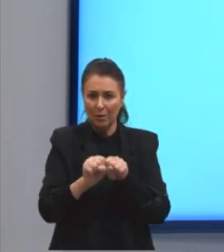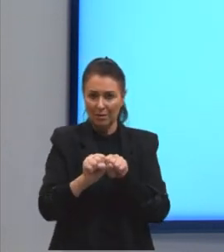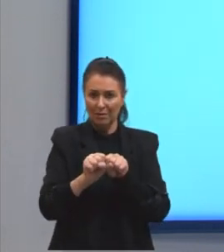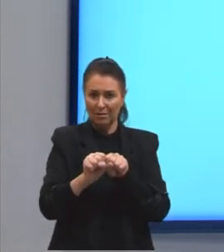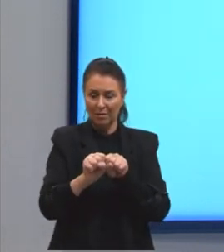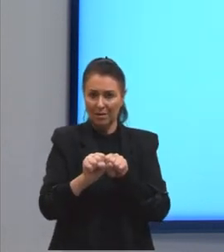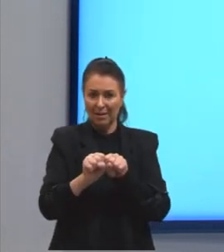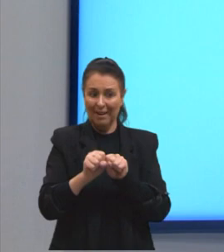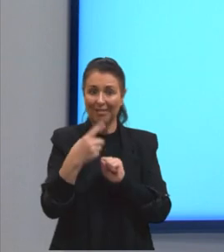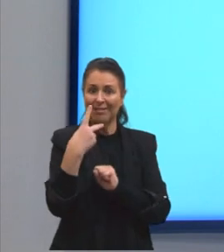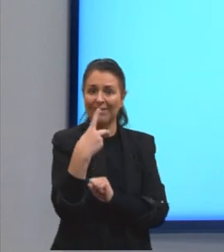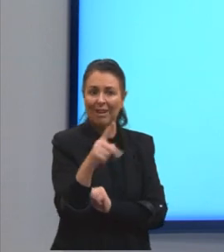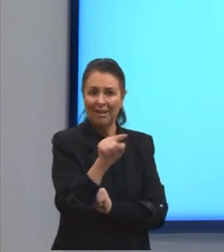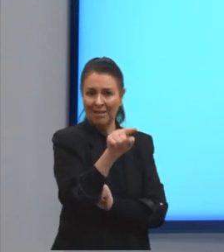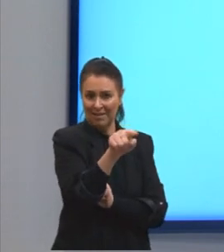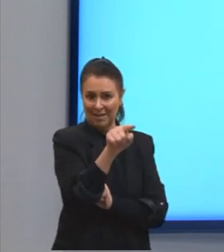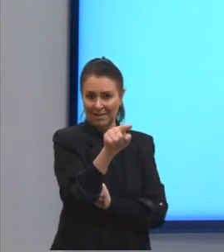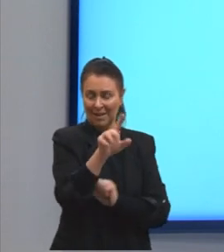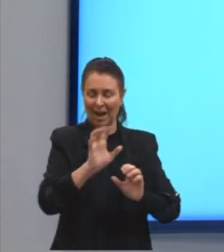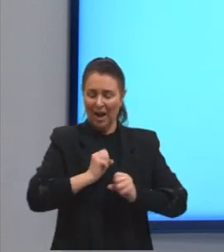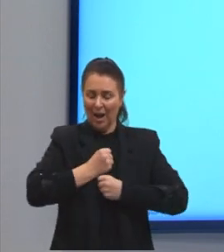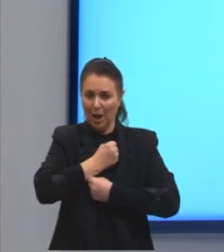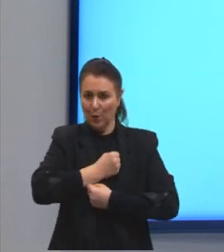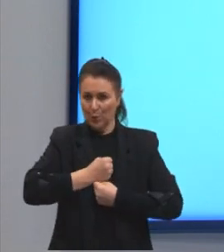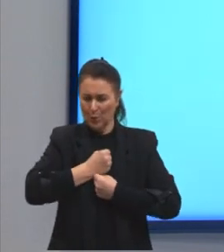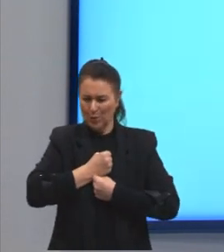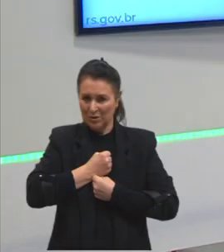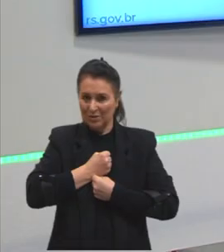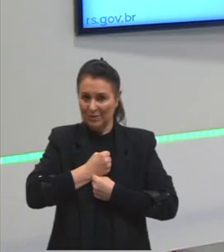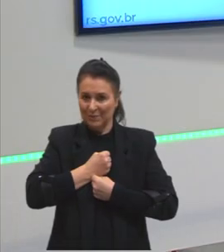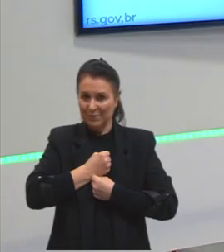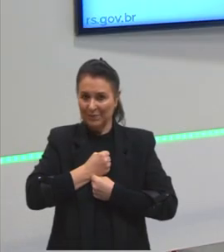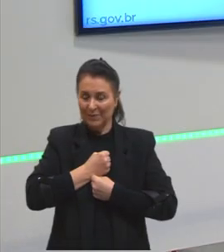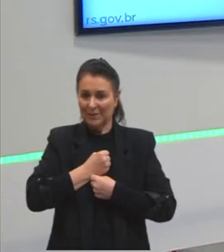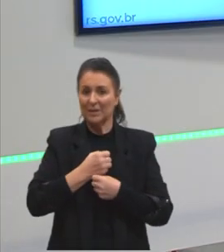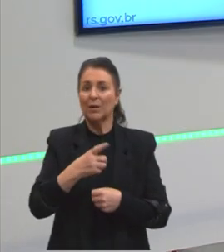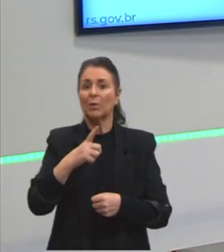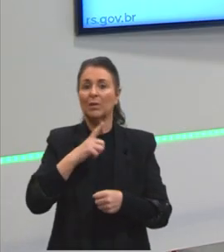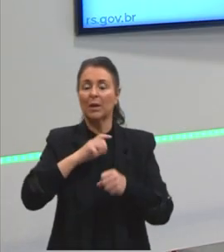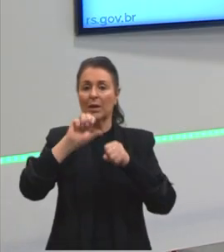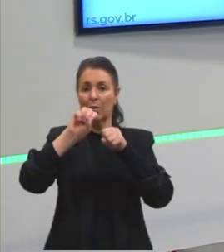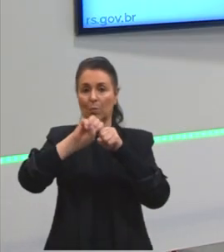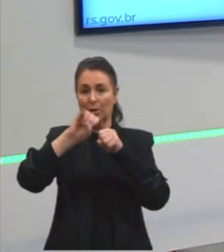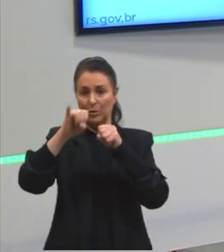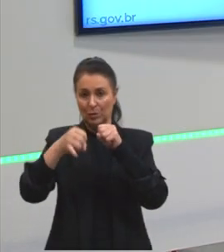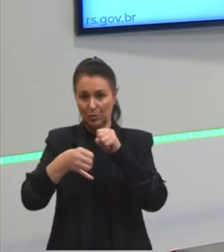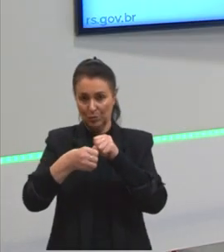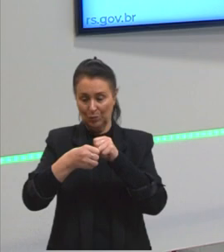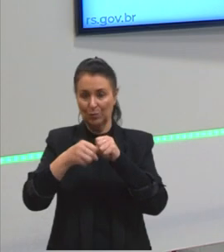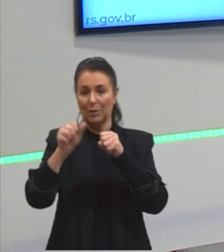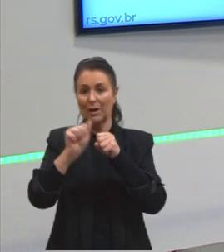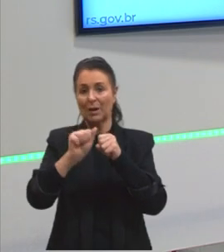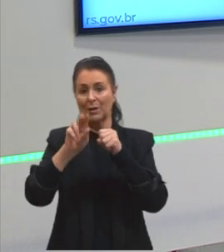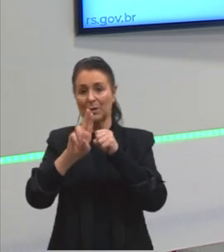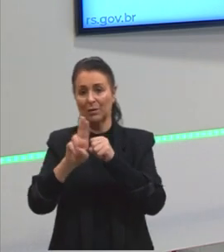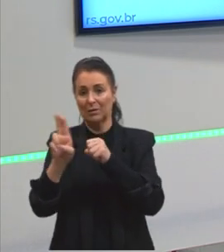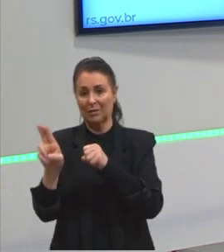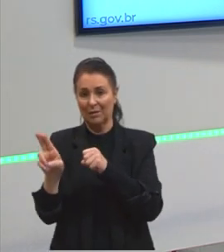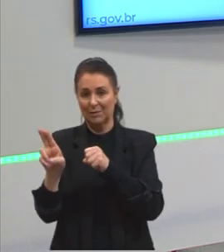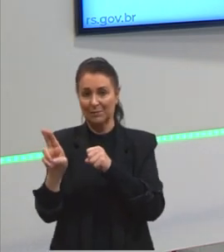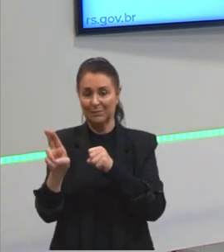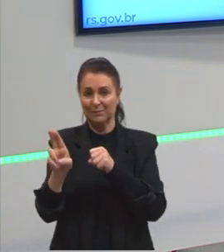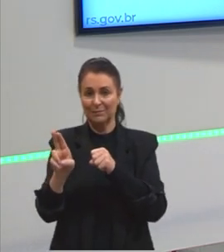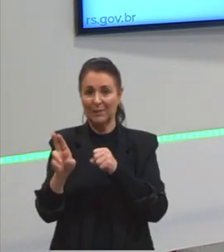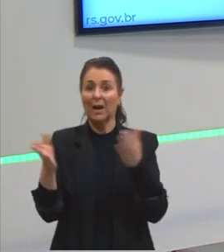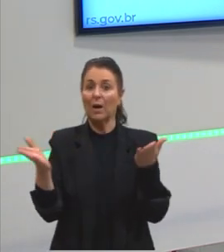pertence àquelas pessoas. Então, gente tem ali adjuntos adnominais. Fechamos